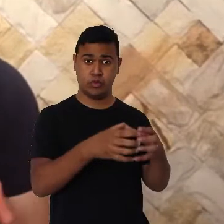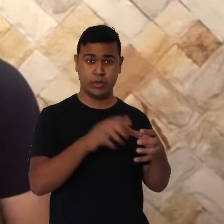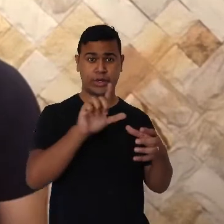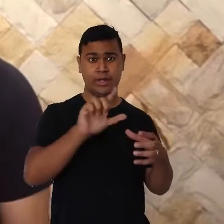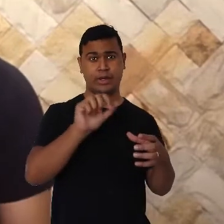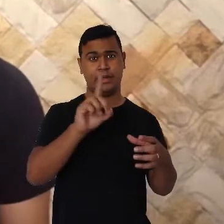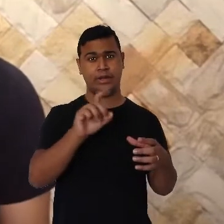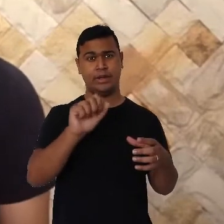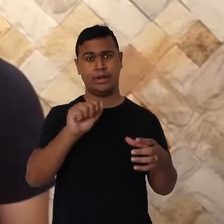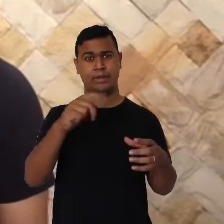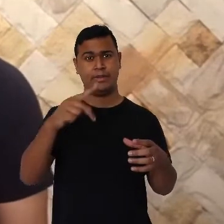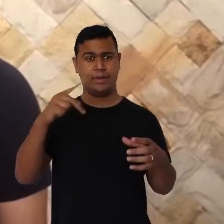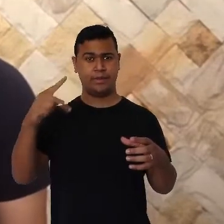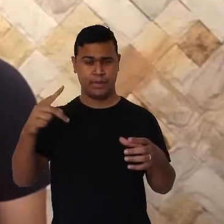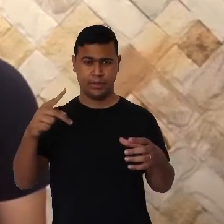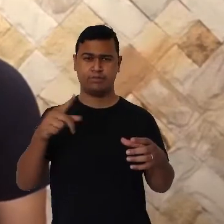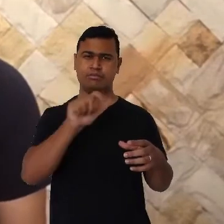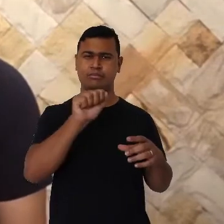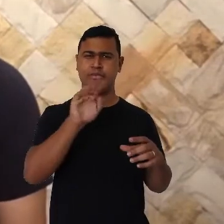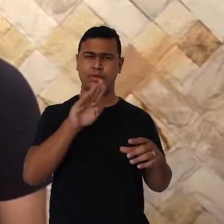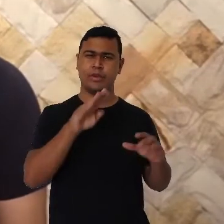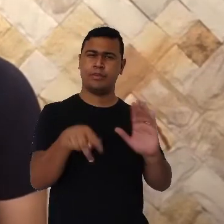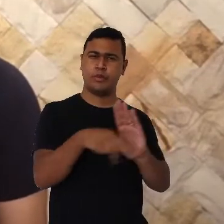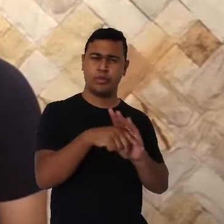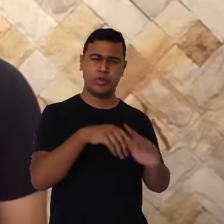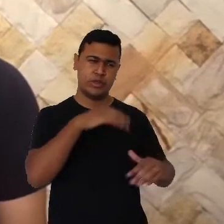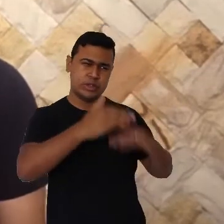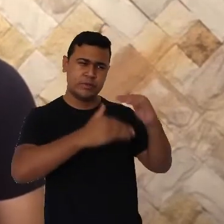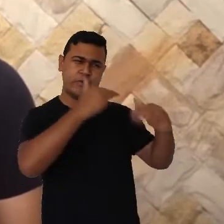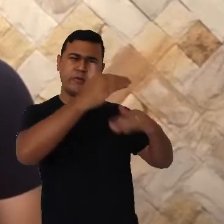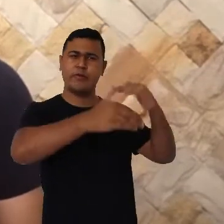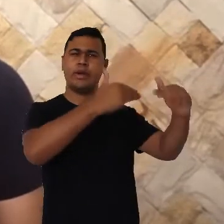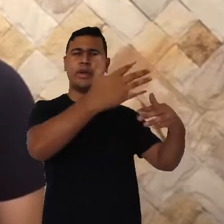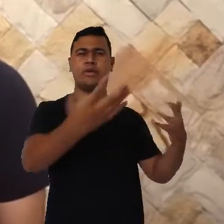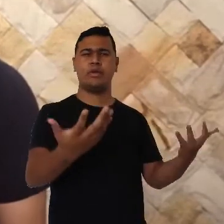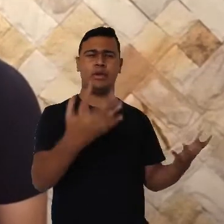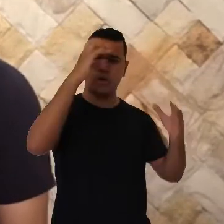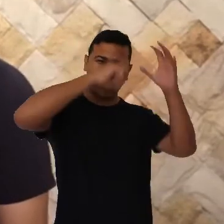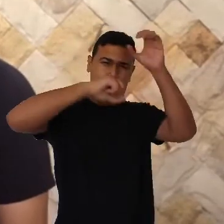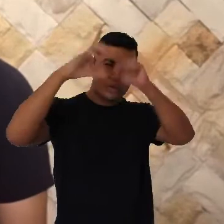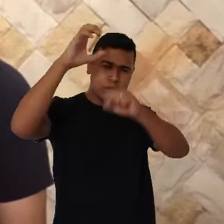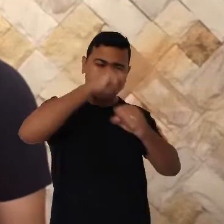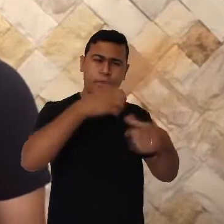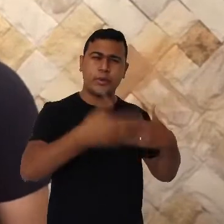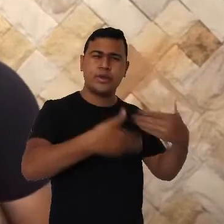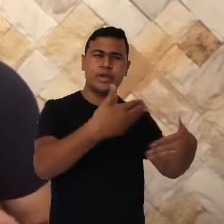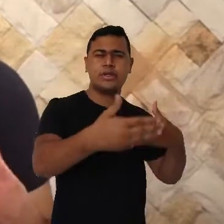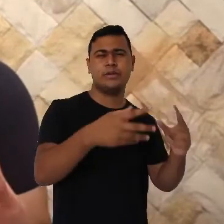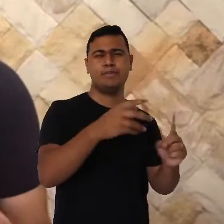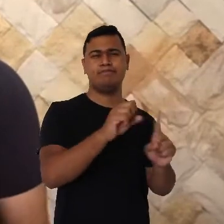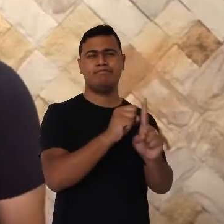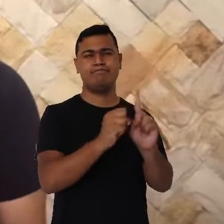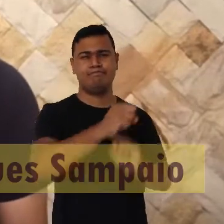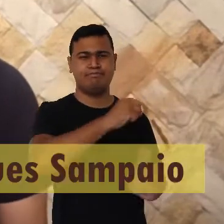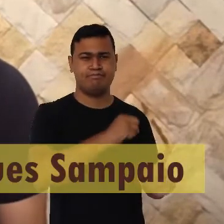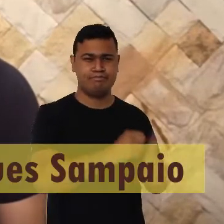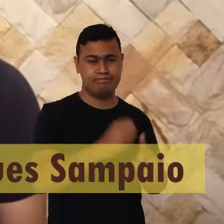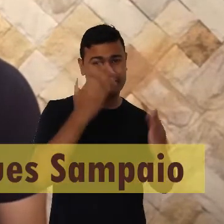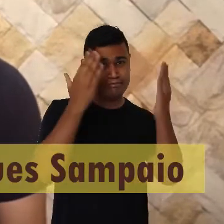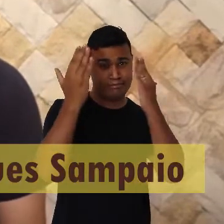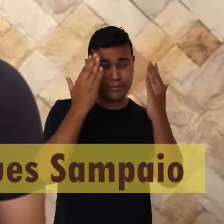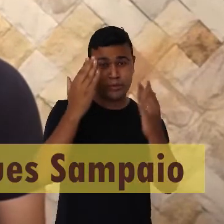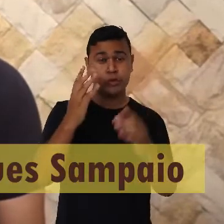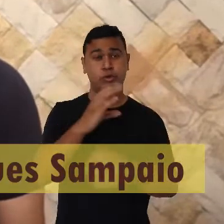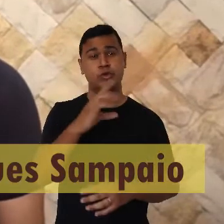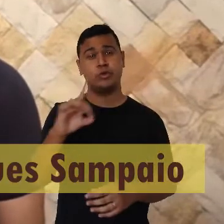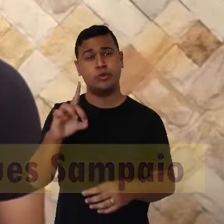LDAPP, Laboratório de Desenvolvimento, Aprendizagem e Processos Psicossociais, que é coordenado pelo professor Leonardo